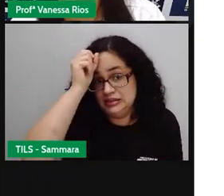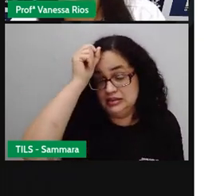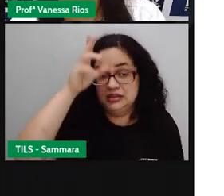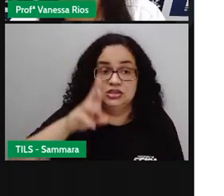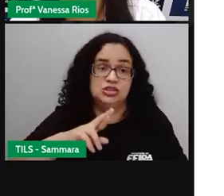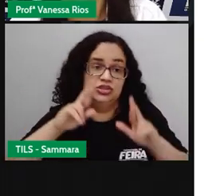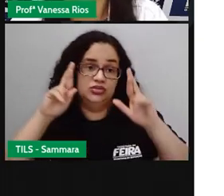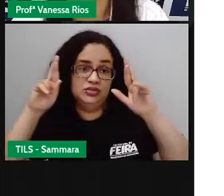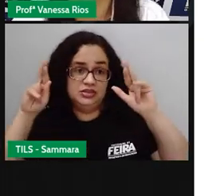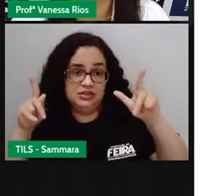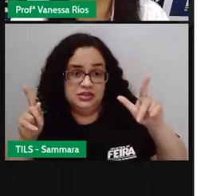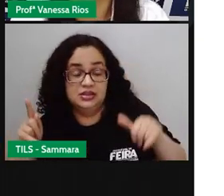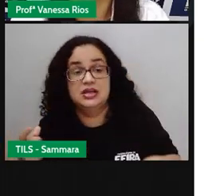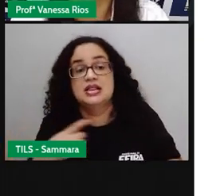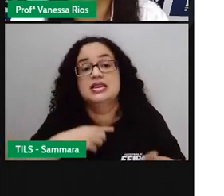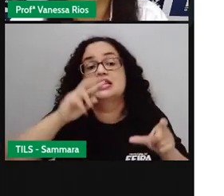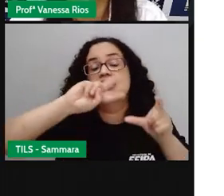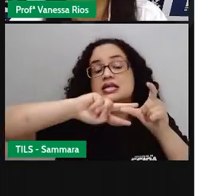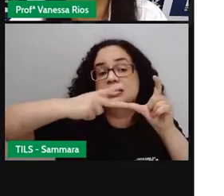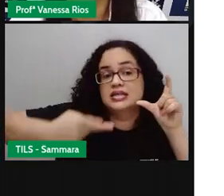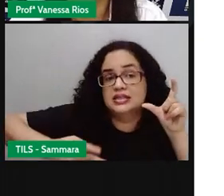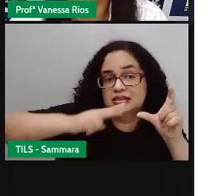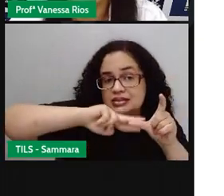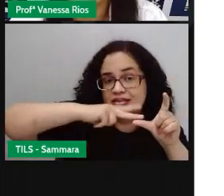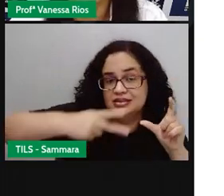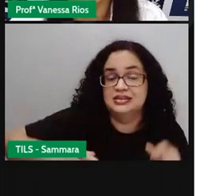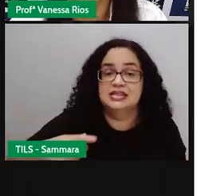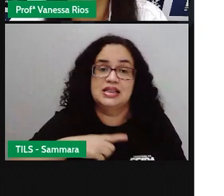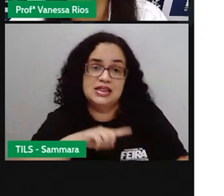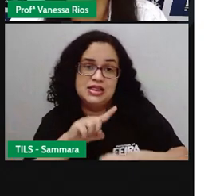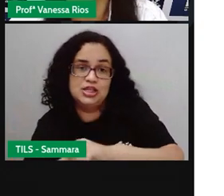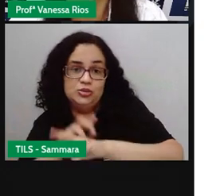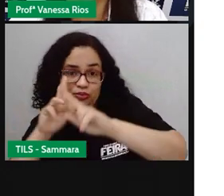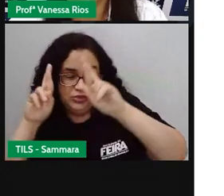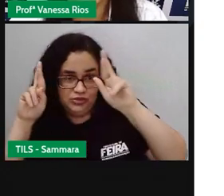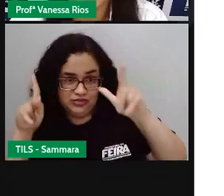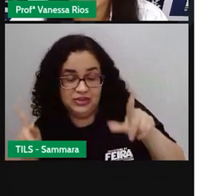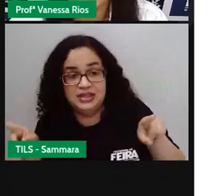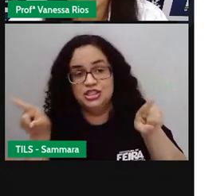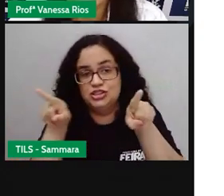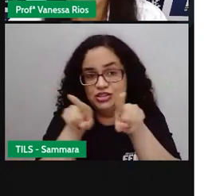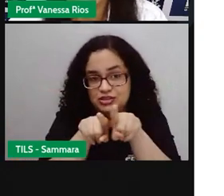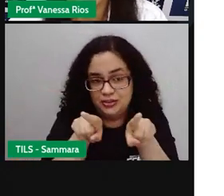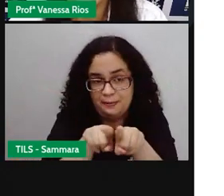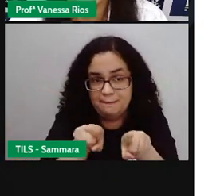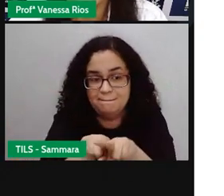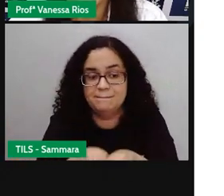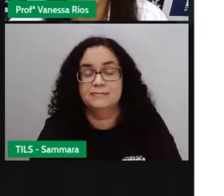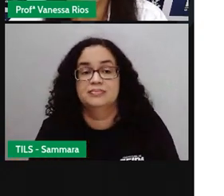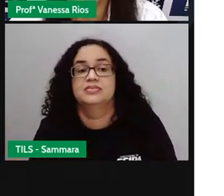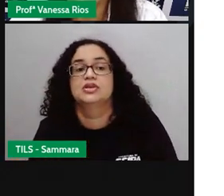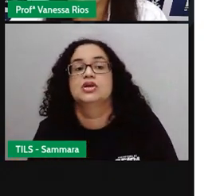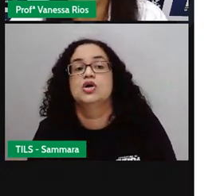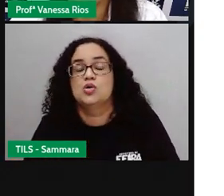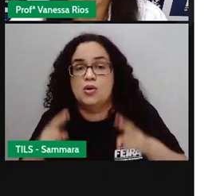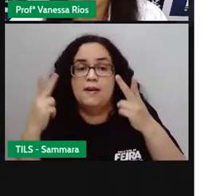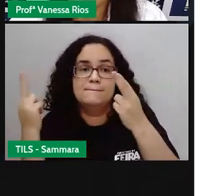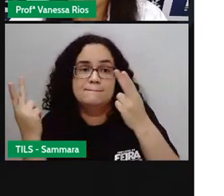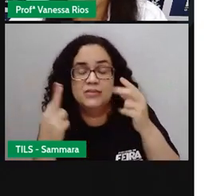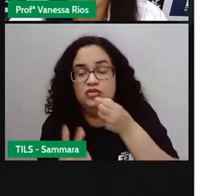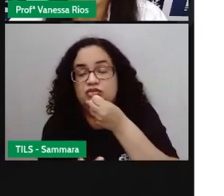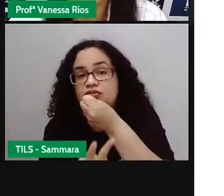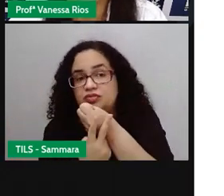Que nos permite classificar em tempos diferentes também. Se a gente observa aí o mesmo